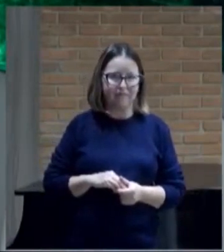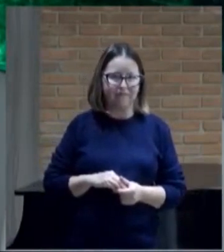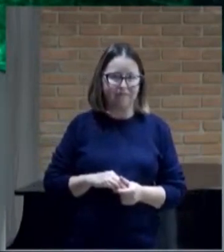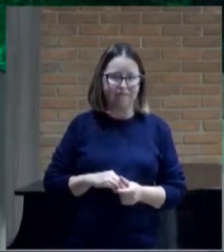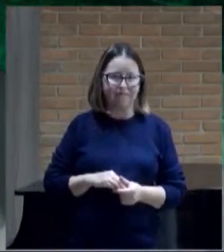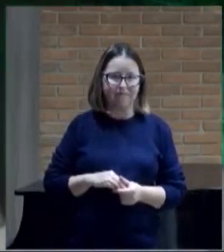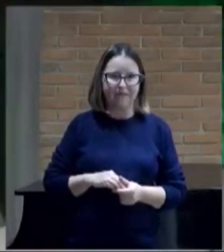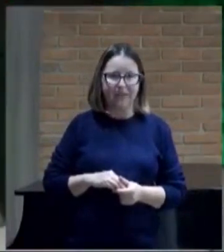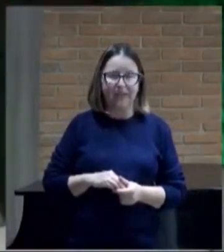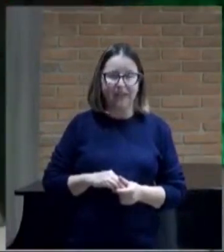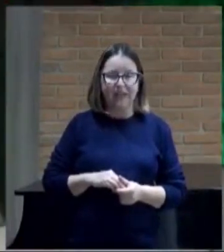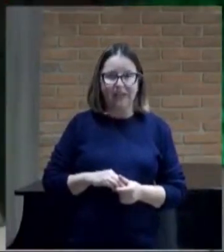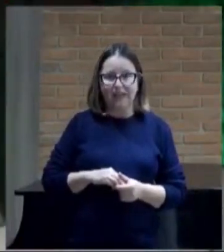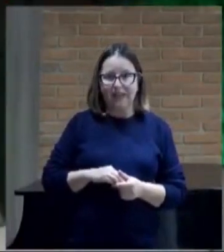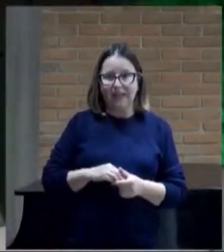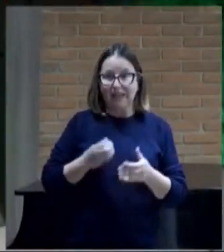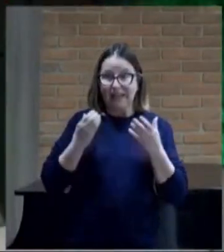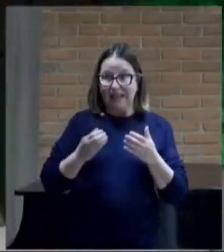verdade.